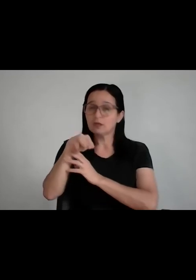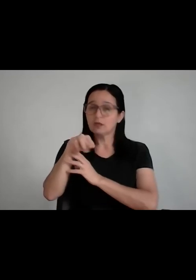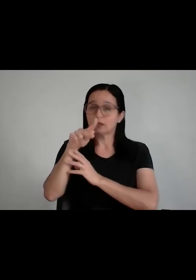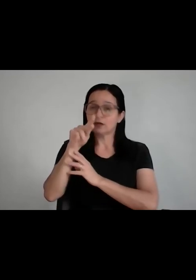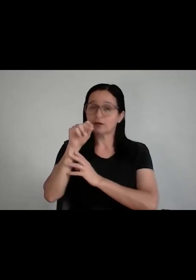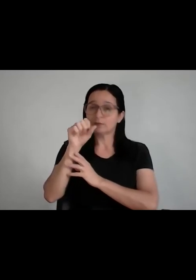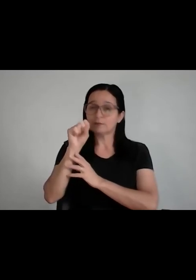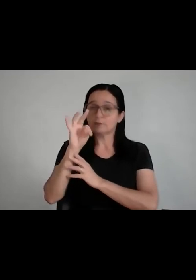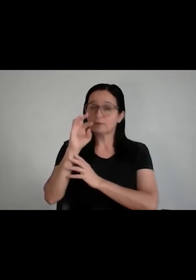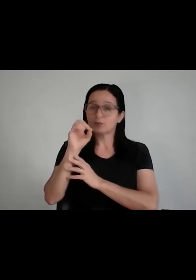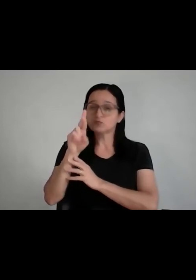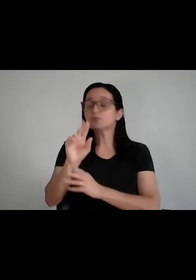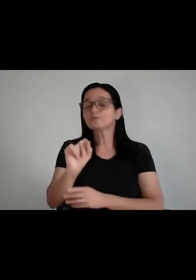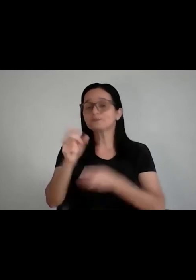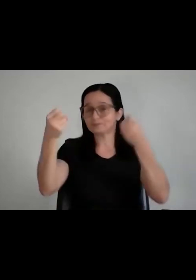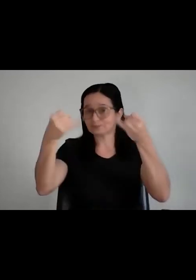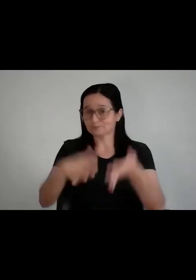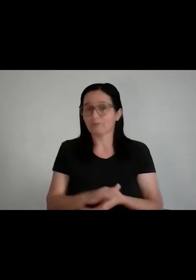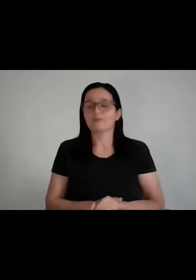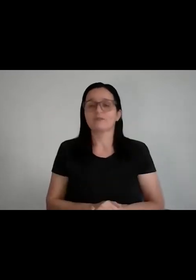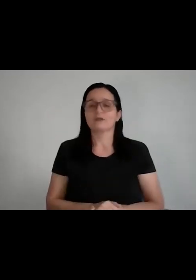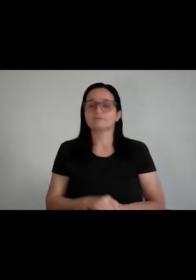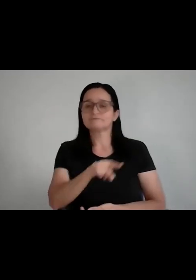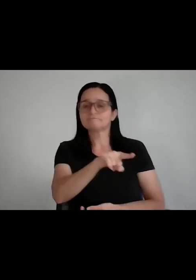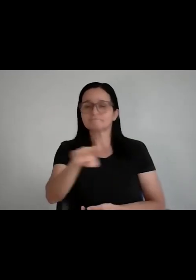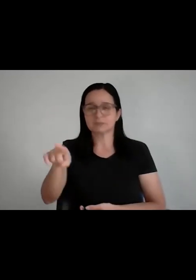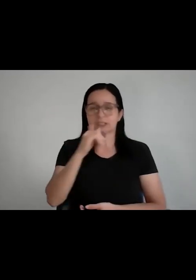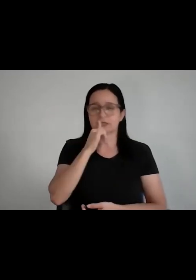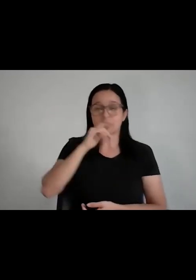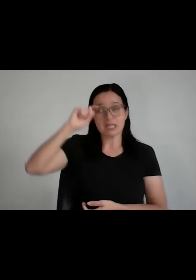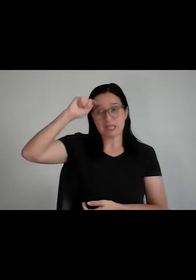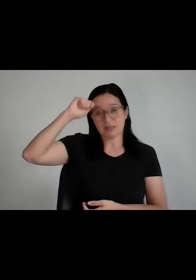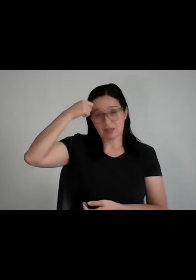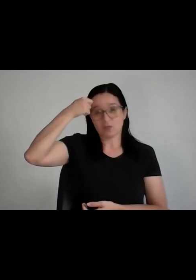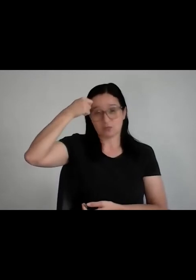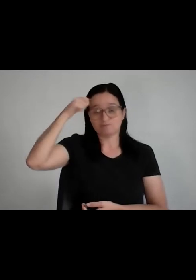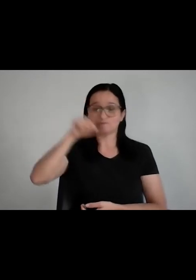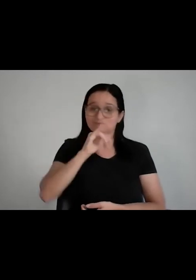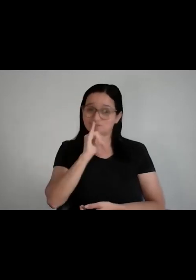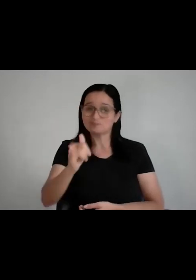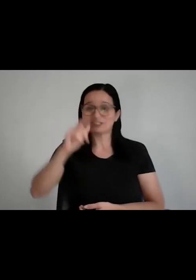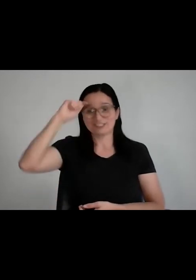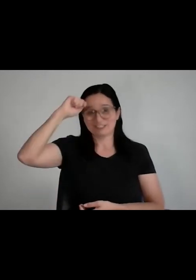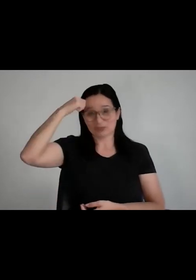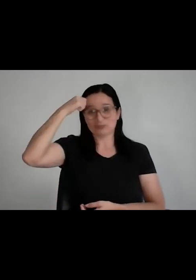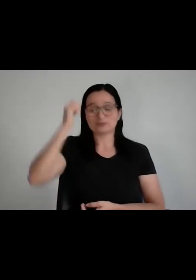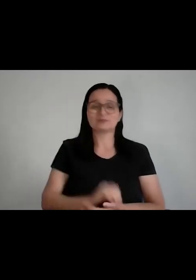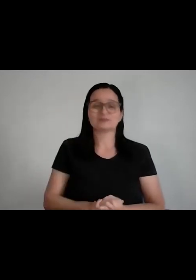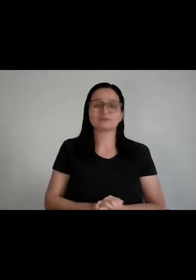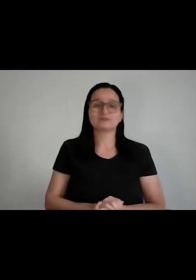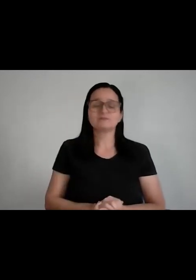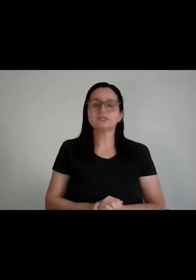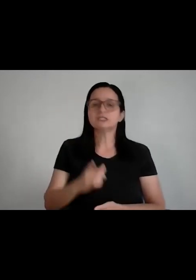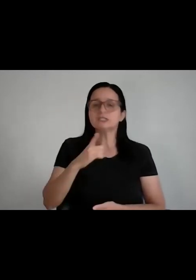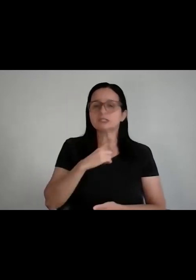o que eu posso dizer para você é o seguinte, vamos lá. Se você é negro, eu vou te dar uma dica para os negros. Existe um tal de racismo